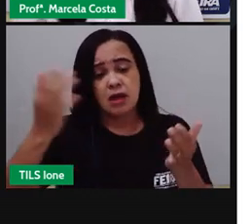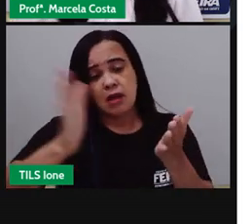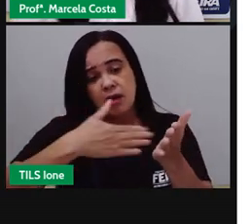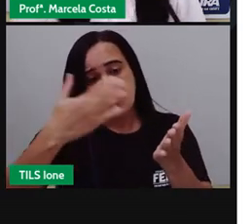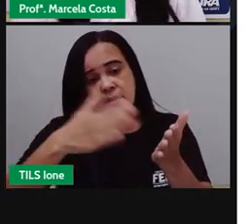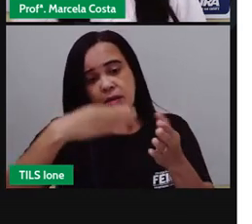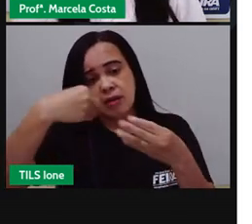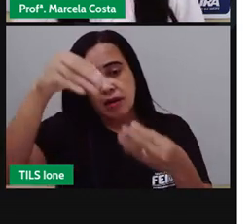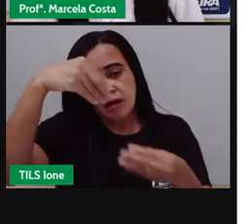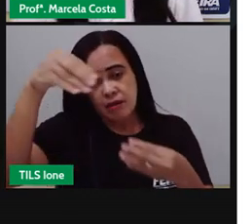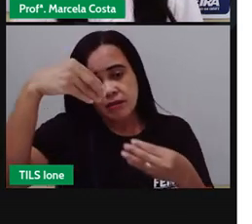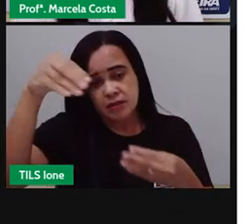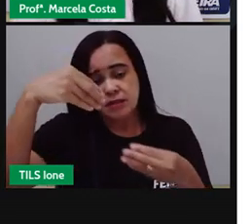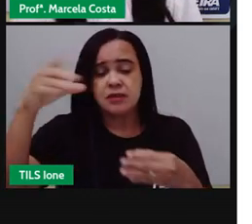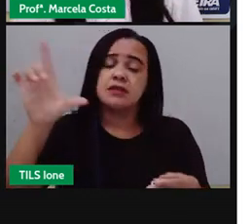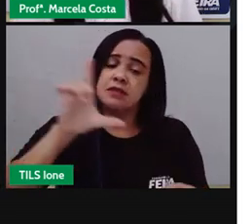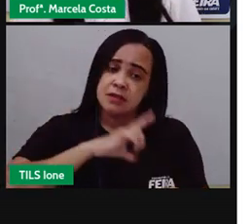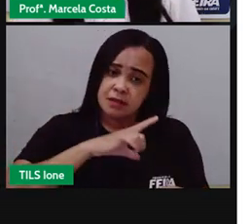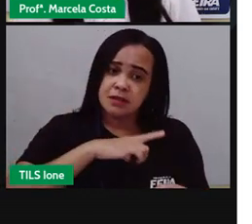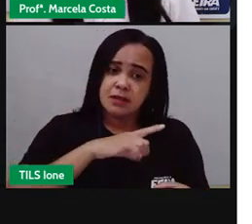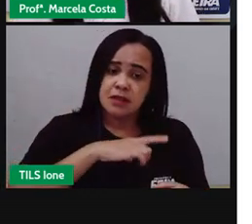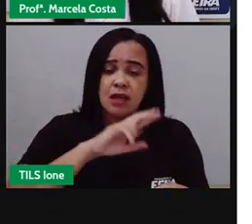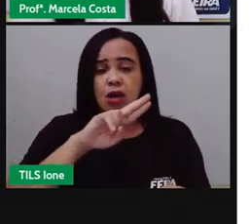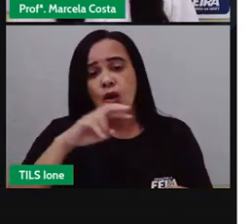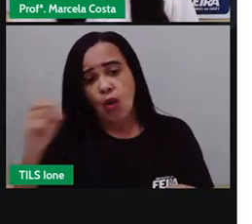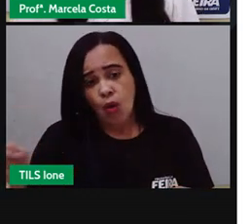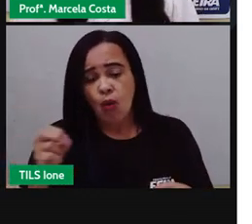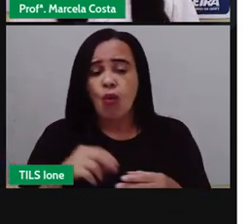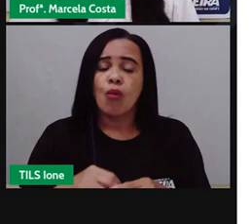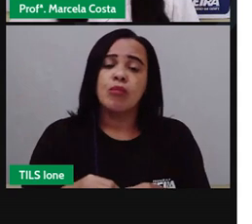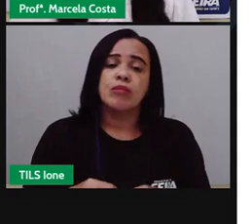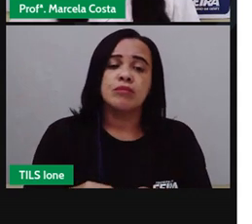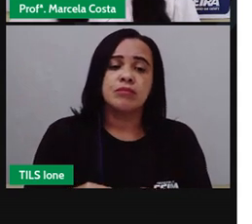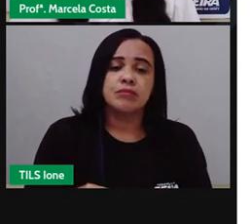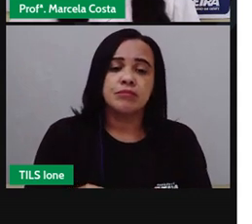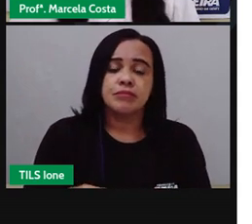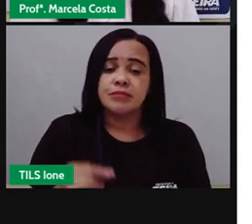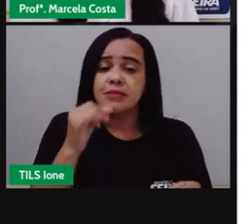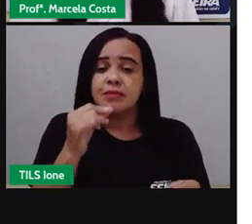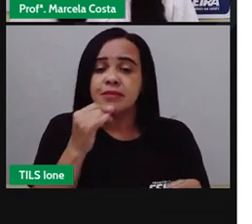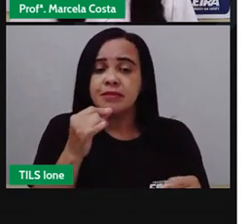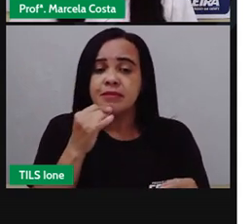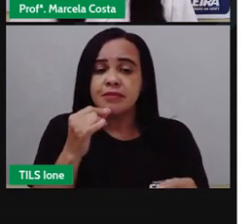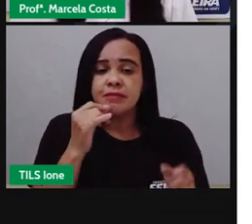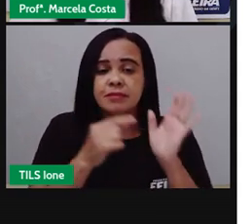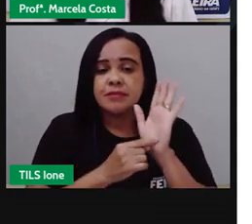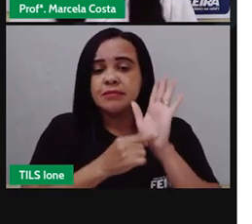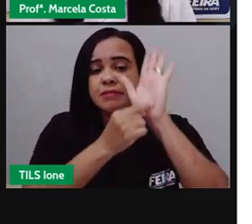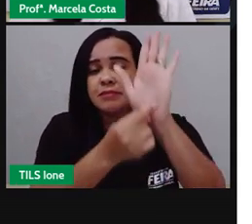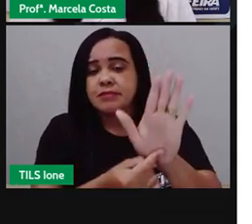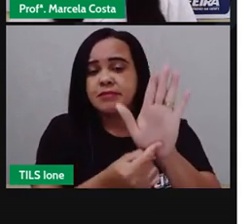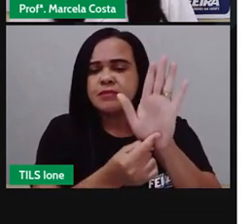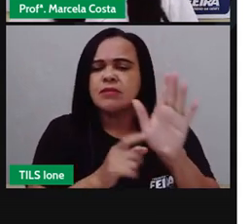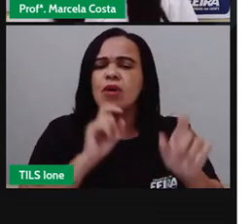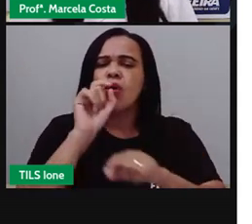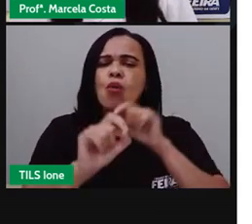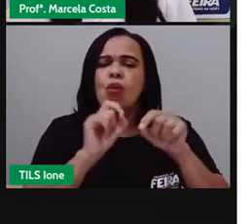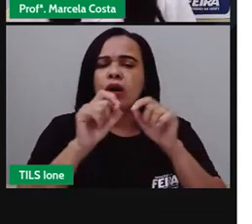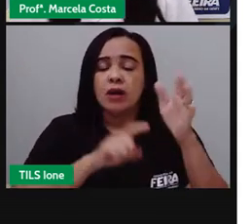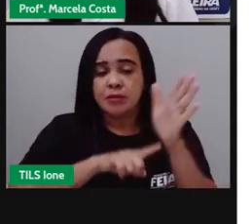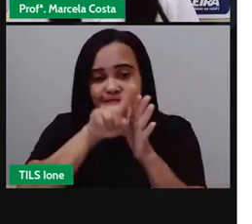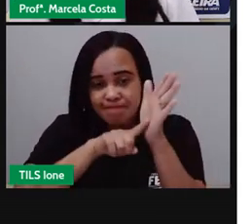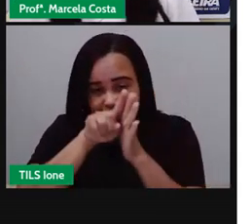por exemplo esse gráfico que eu estou mostrando aqui para vocês mostra o resultado de uma pesquisa que foi